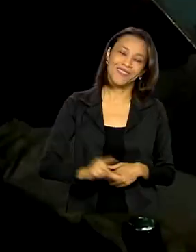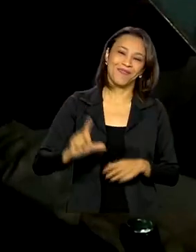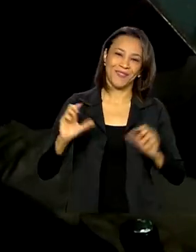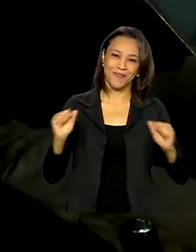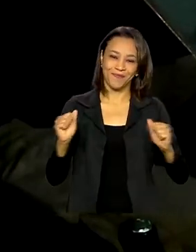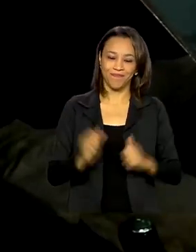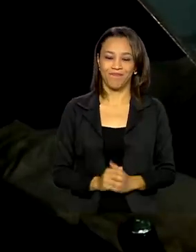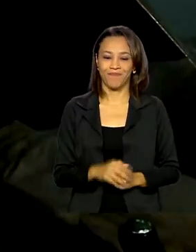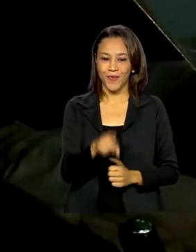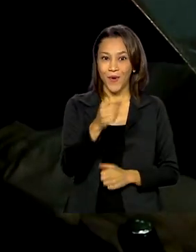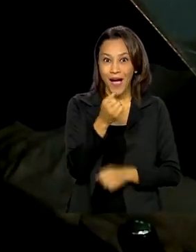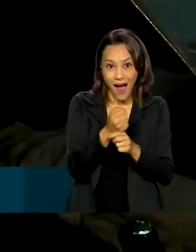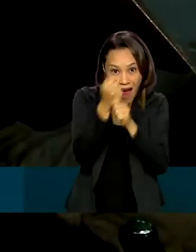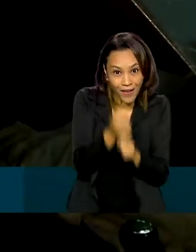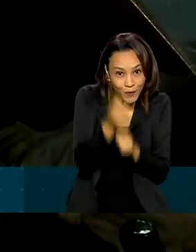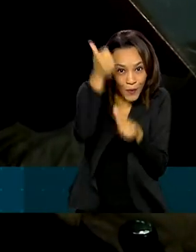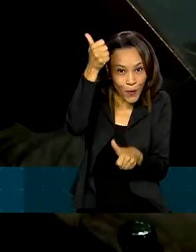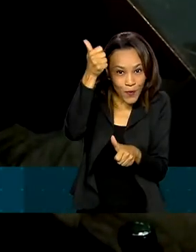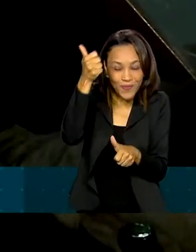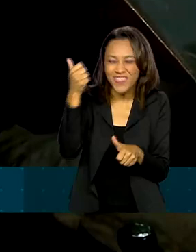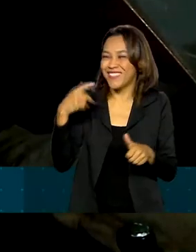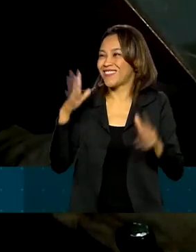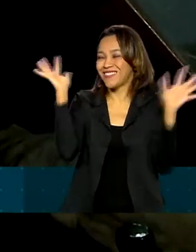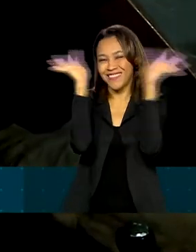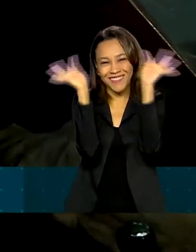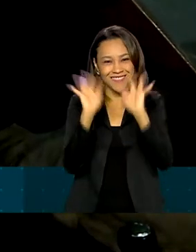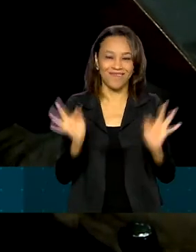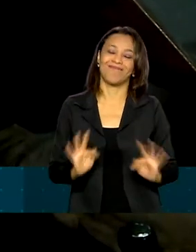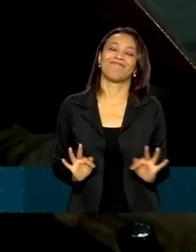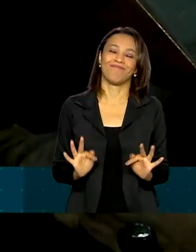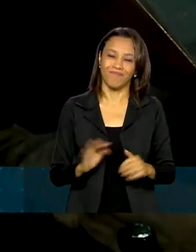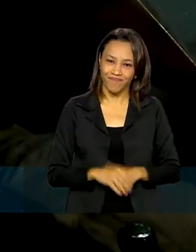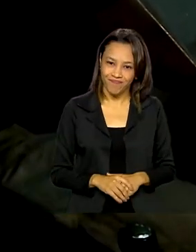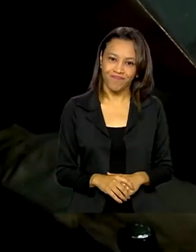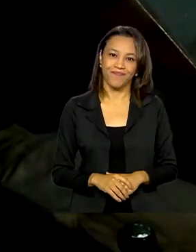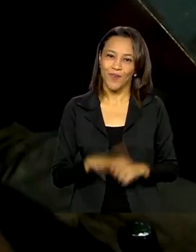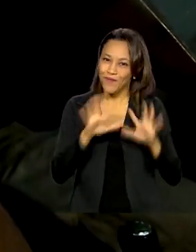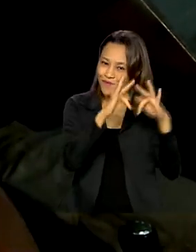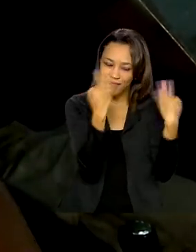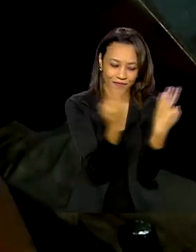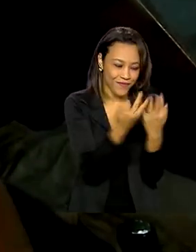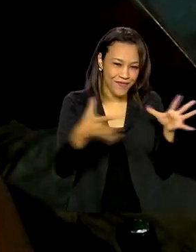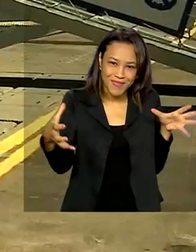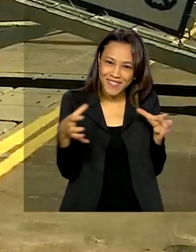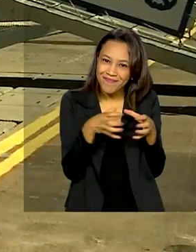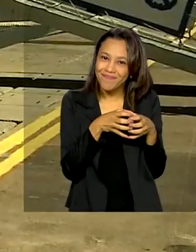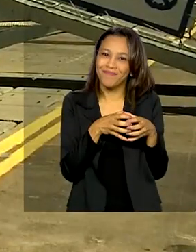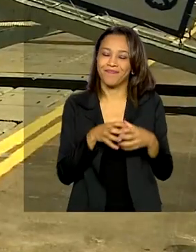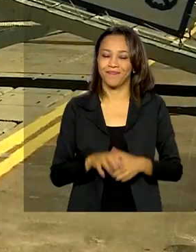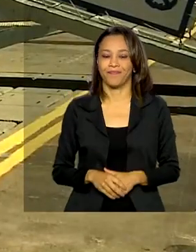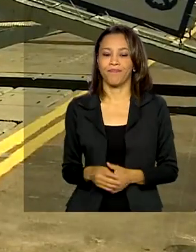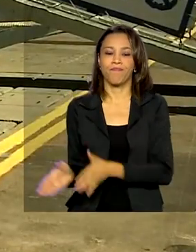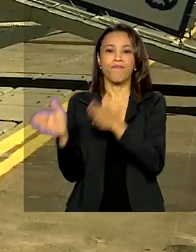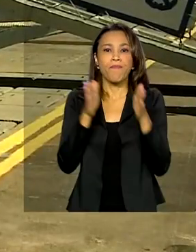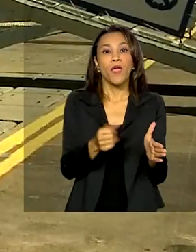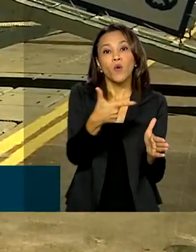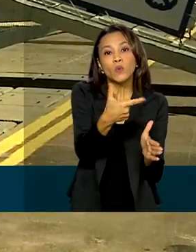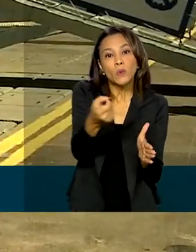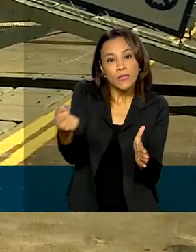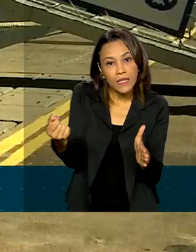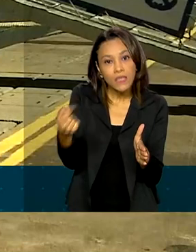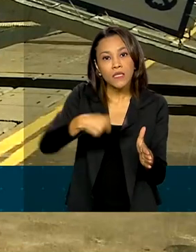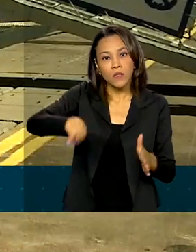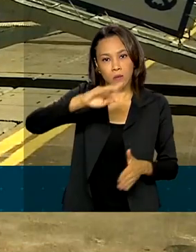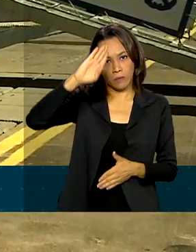missão. O ano novo será repleto de felicidade, né? Com a família completa. Os 200 militares